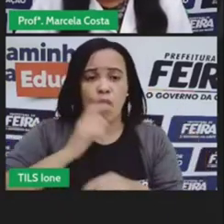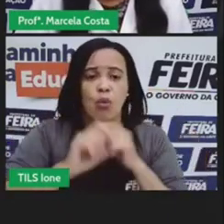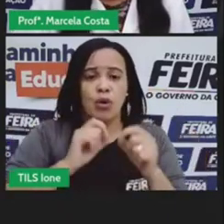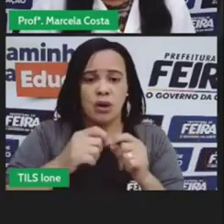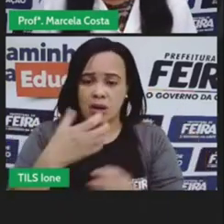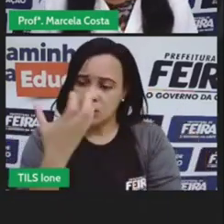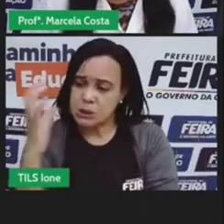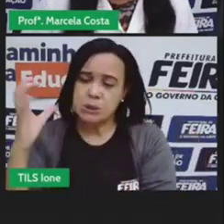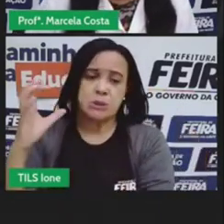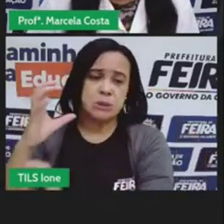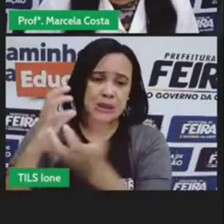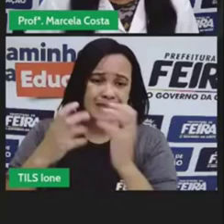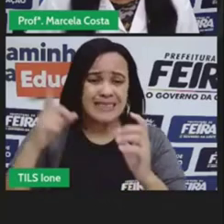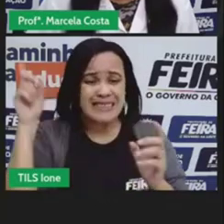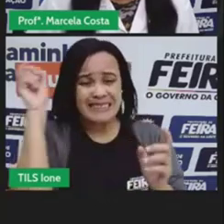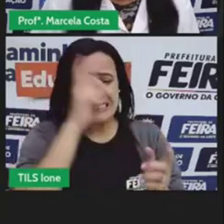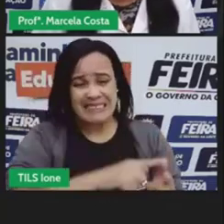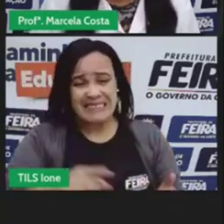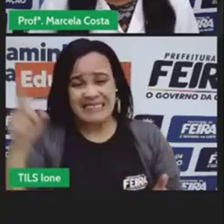como